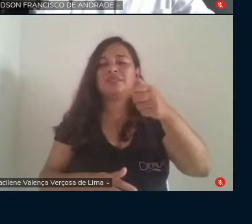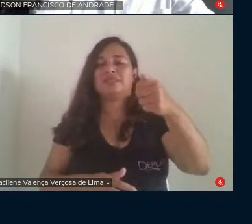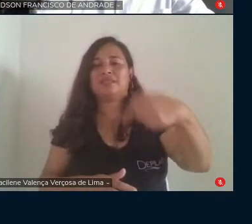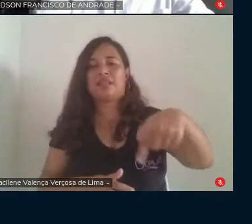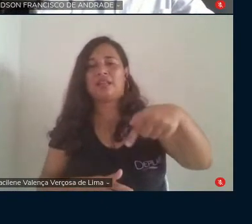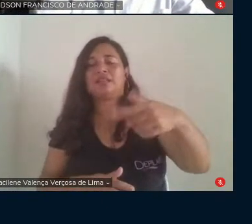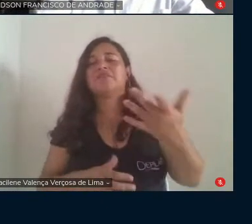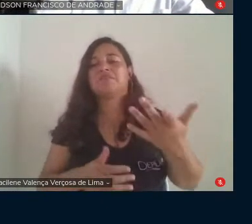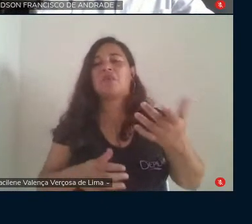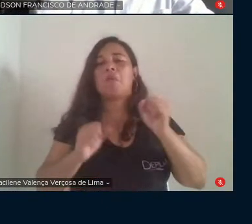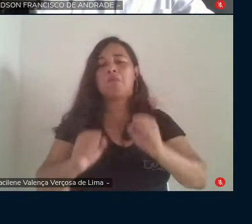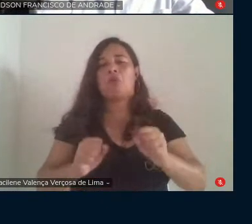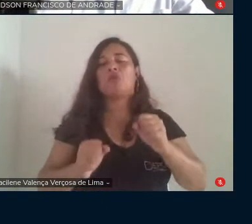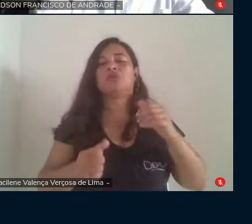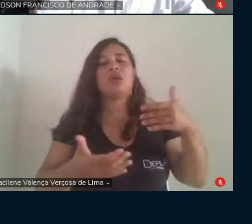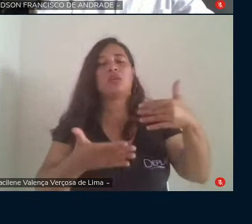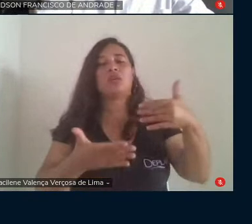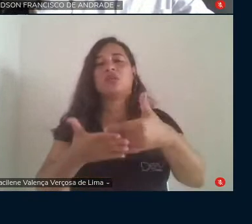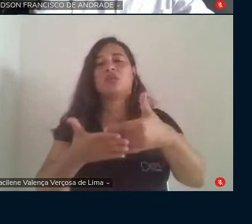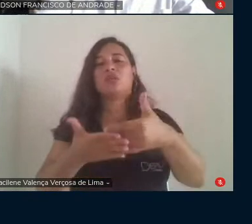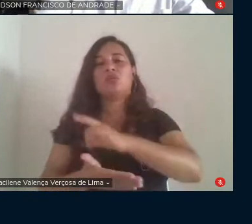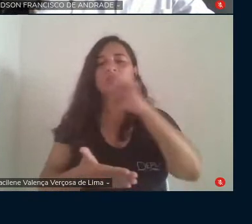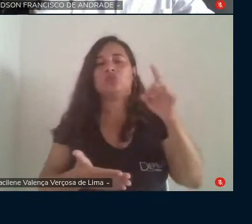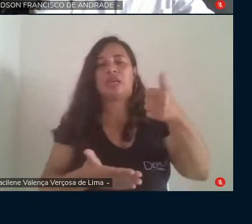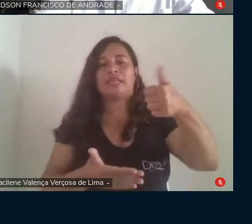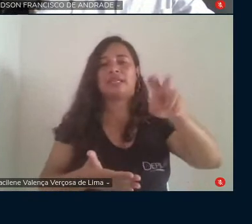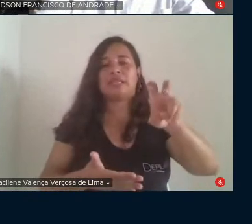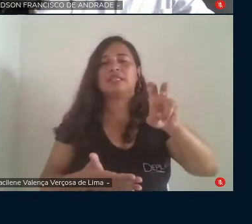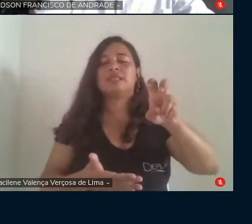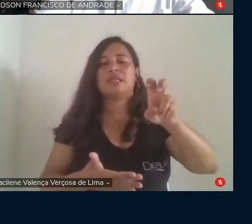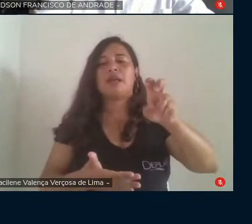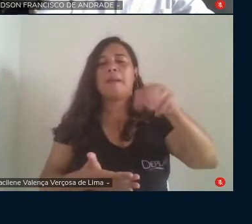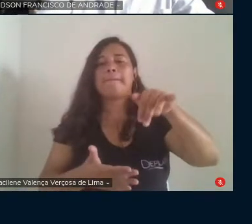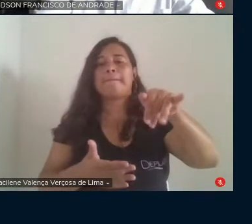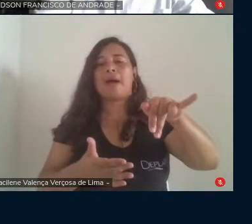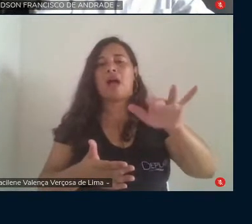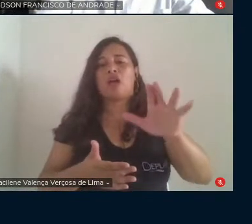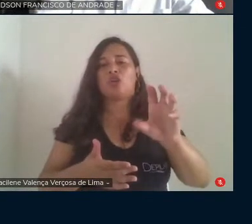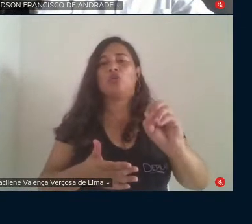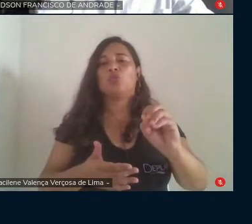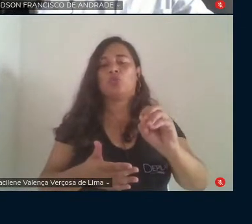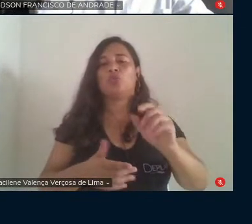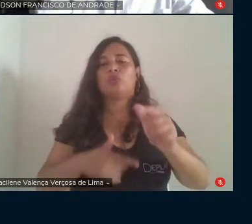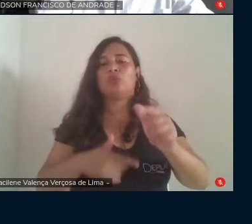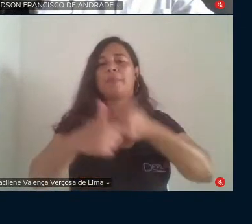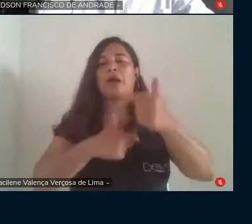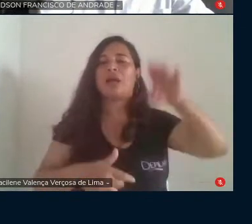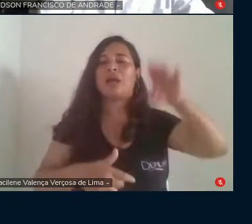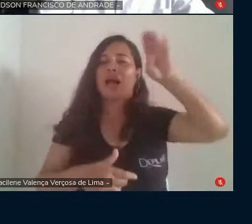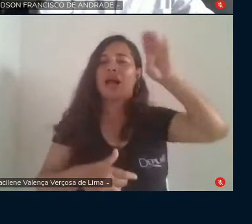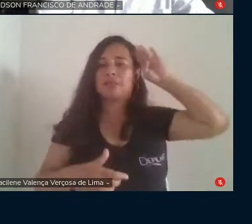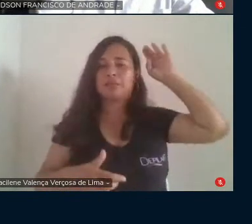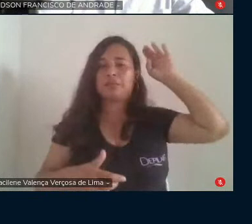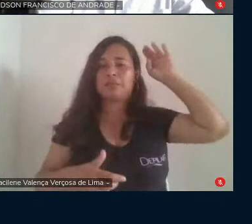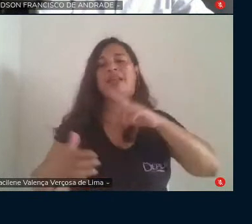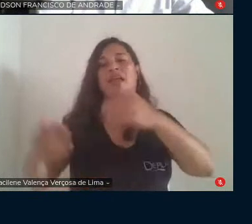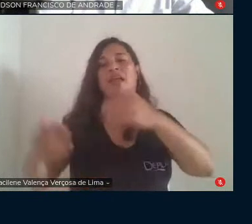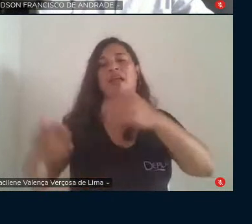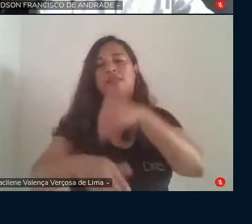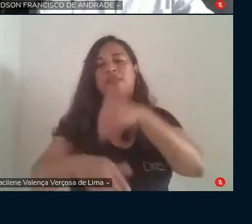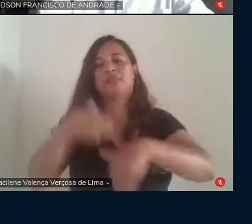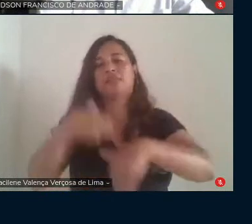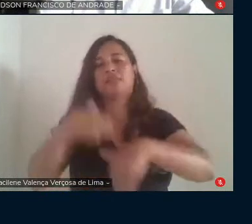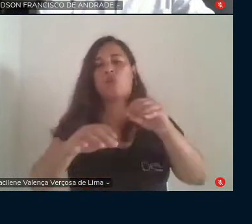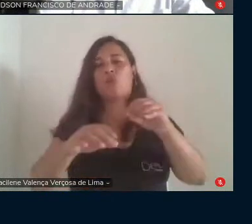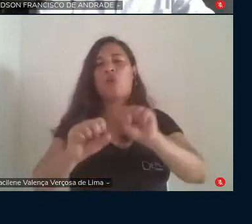15 de maio apresentar trabalhos acadêmicos para ter essa participação na nossa Conferência Nacional